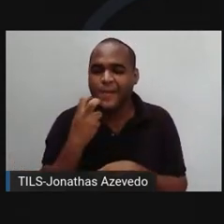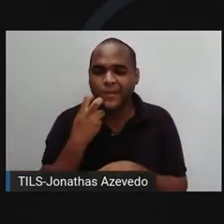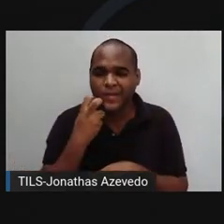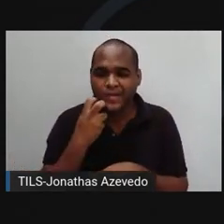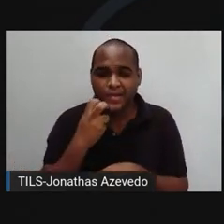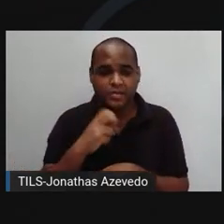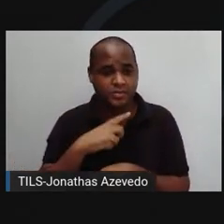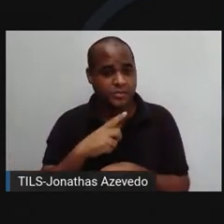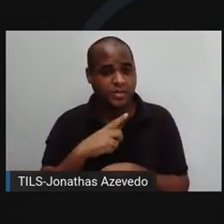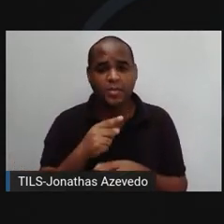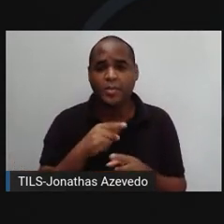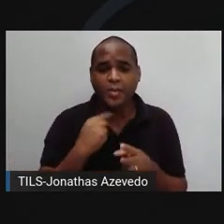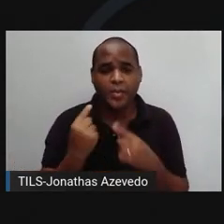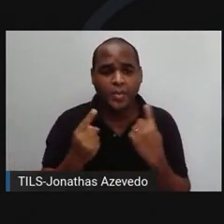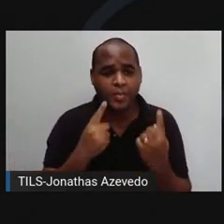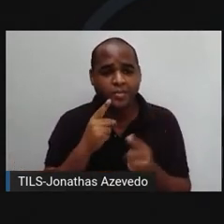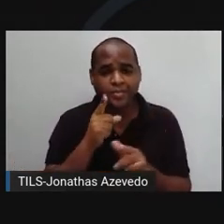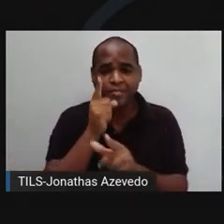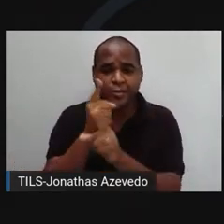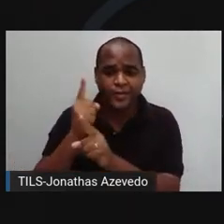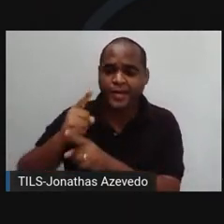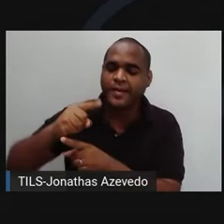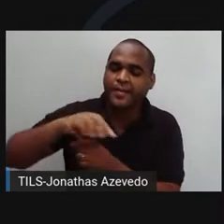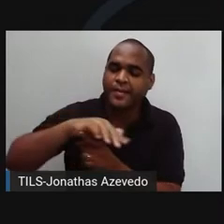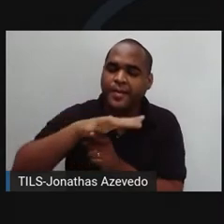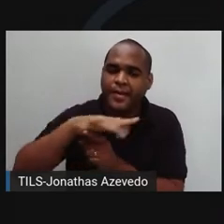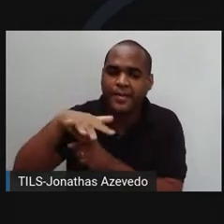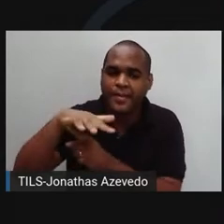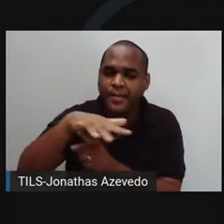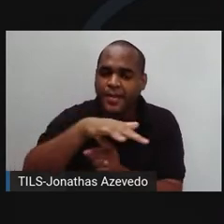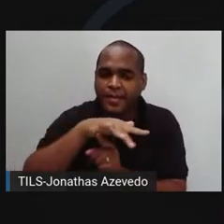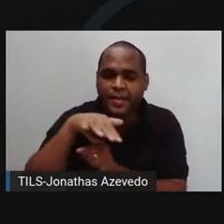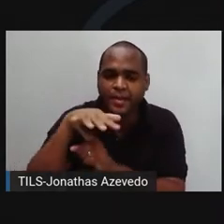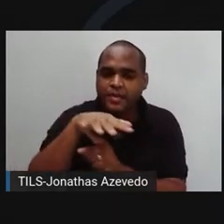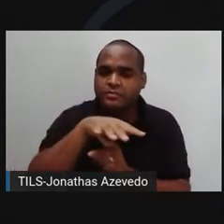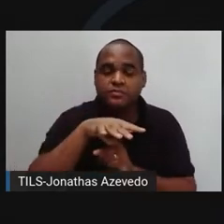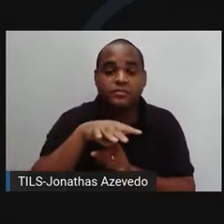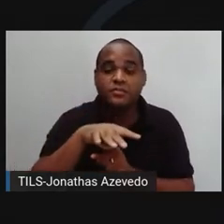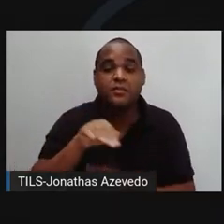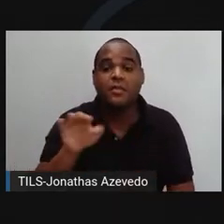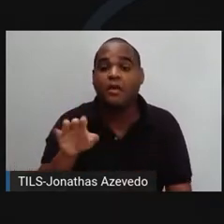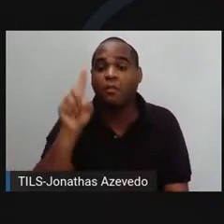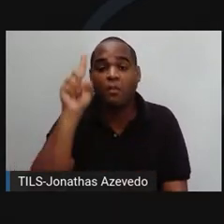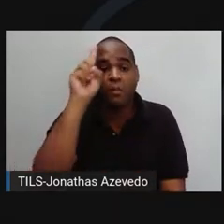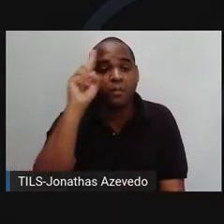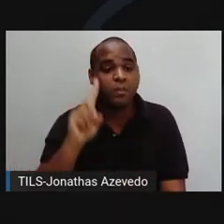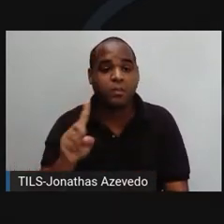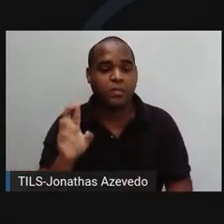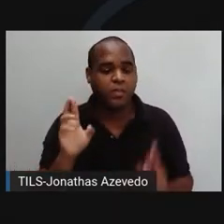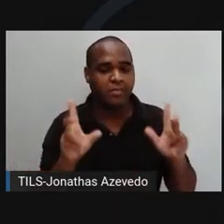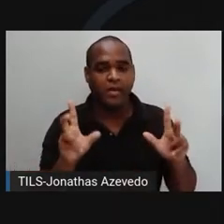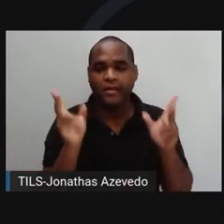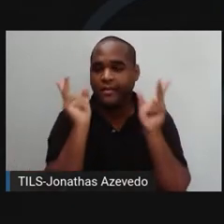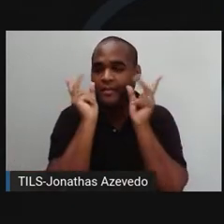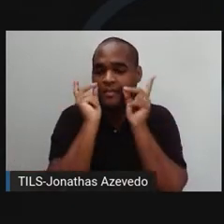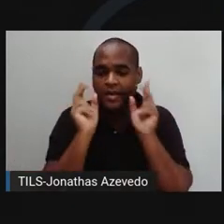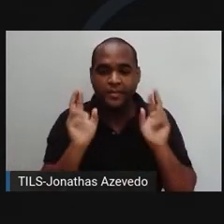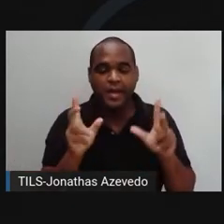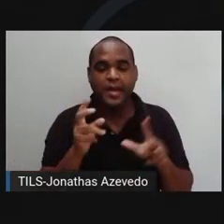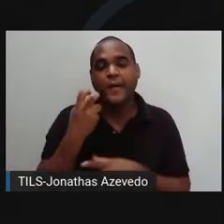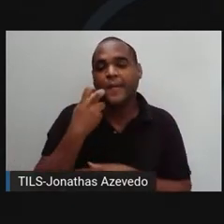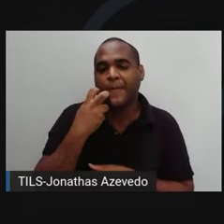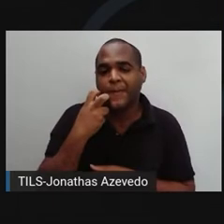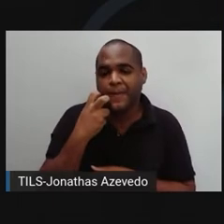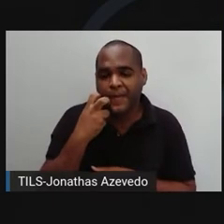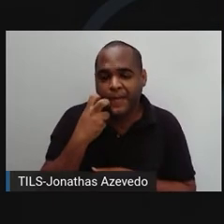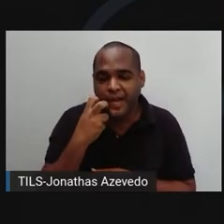normalmente elas encontrariam boiando no mar. Eles não sabem a diferença entre um